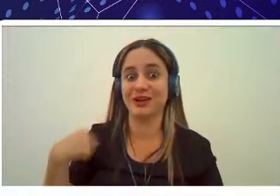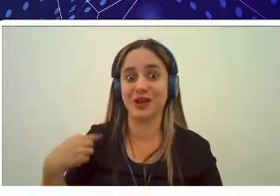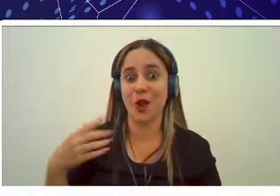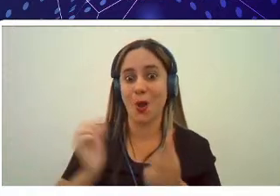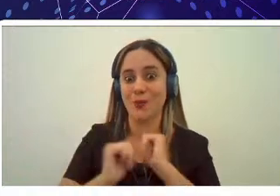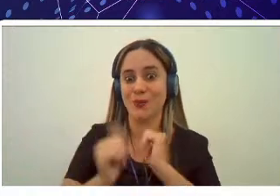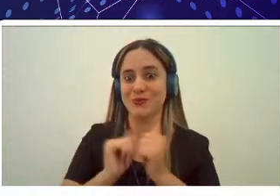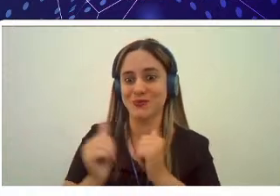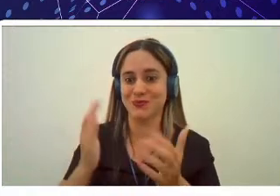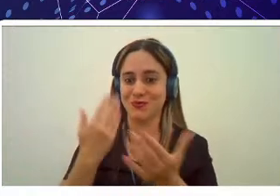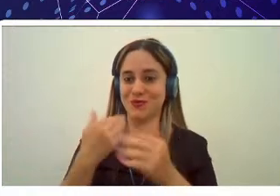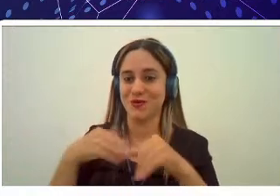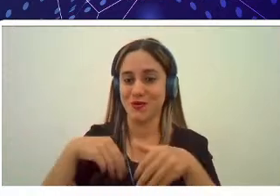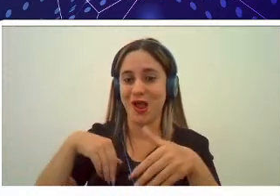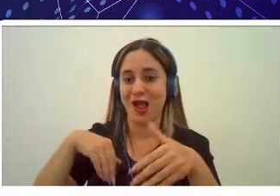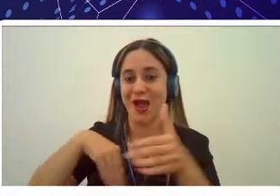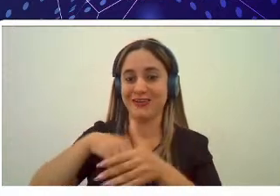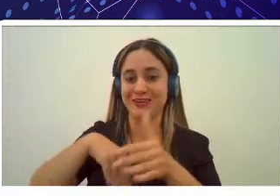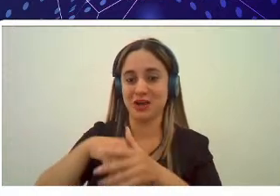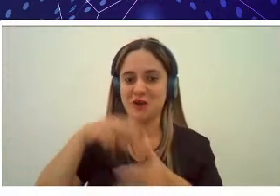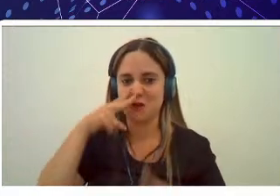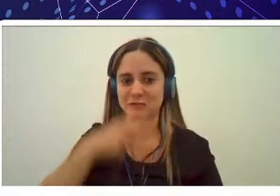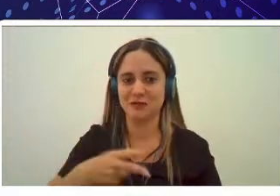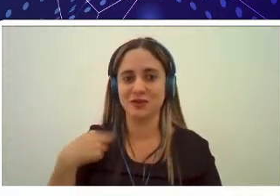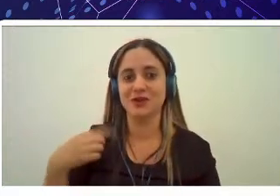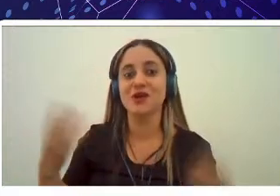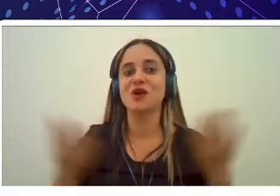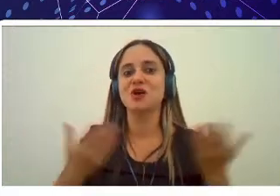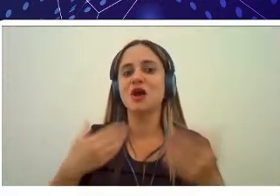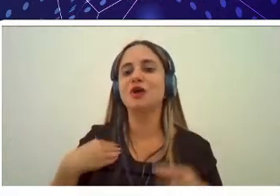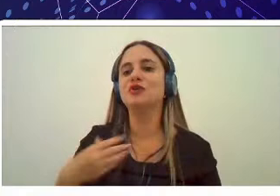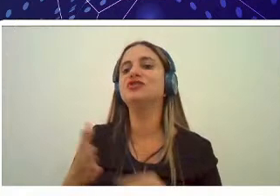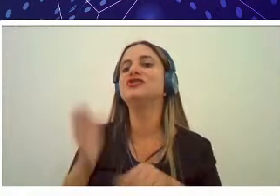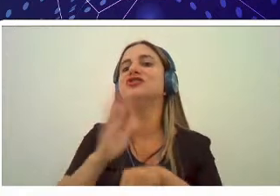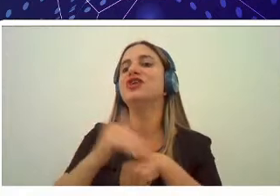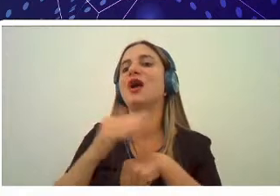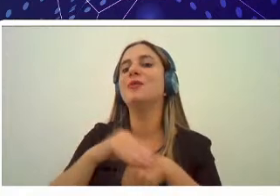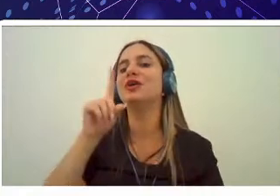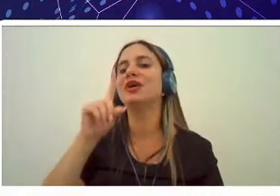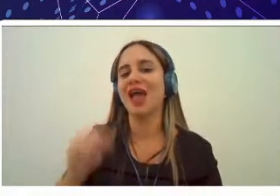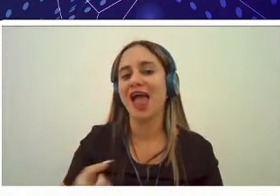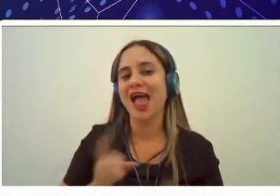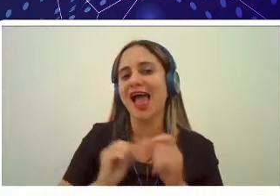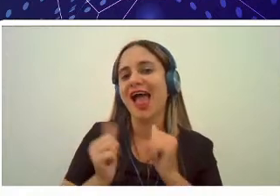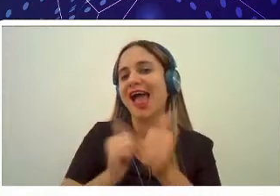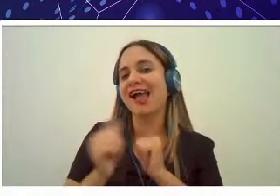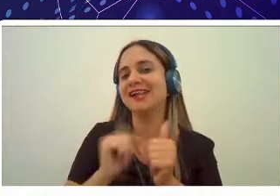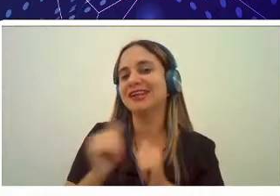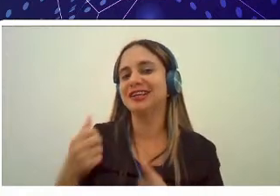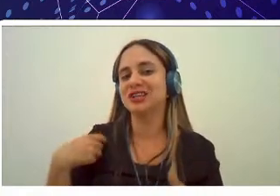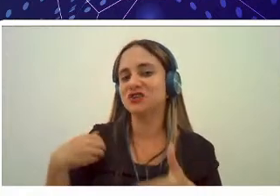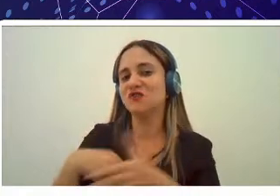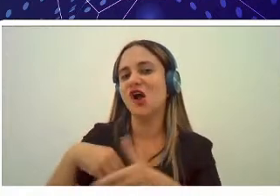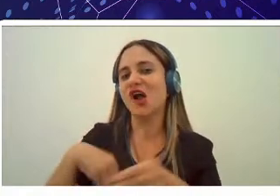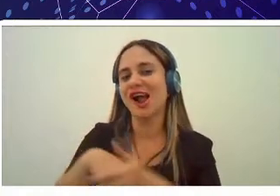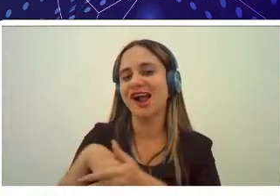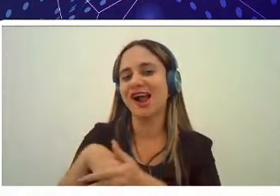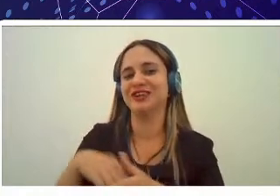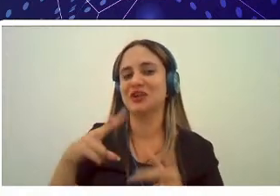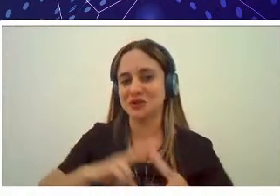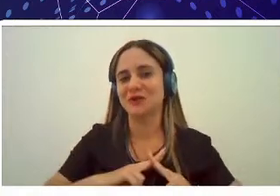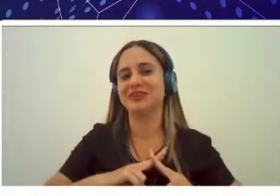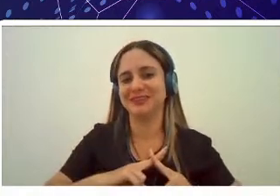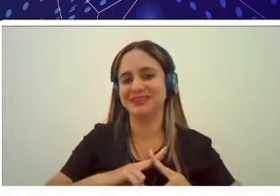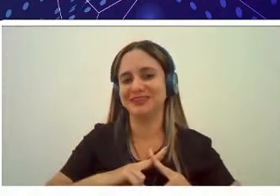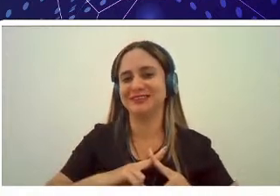futebol da Unir então eu lanço o desafio aí para as atléticas que quiserem desafiar o time de futebol da Unir